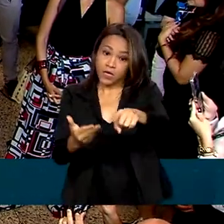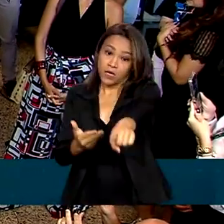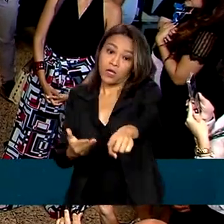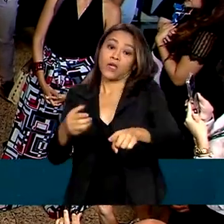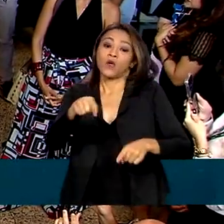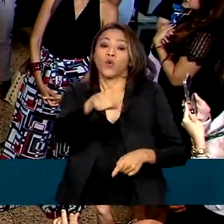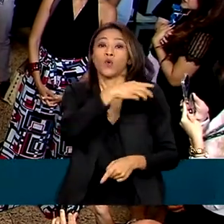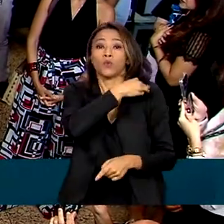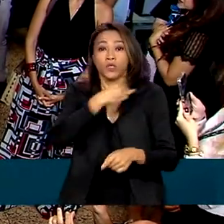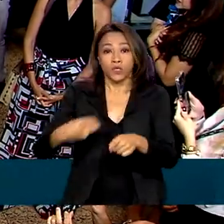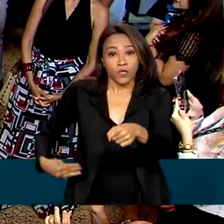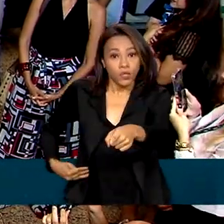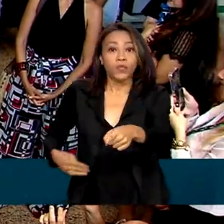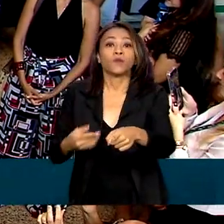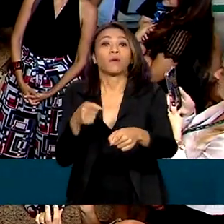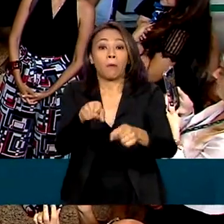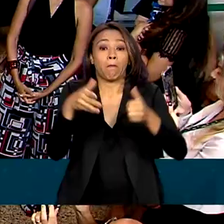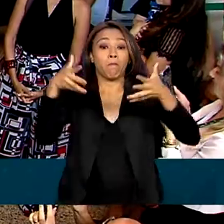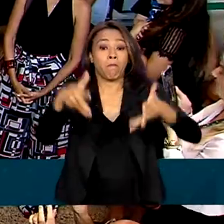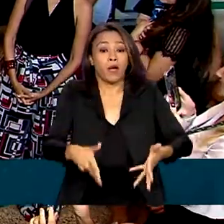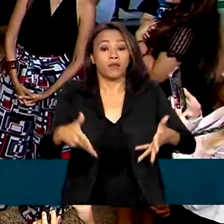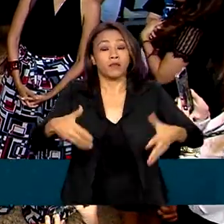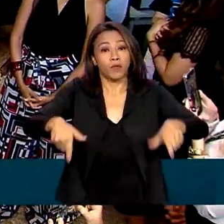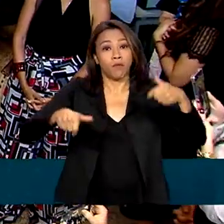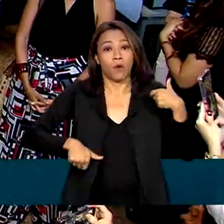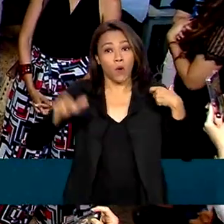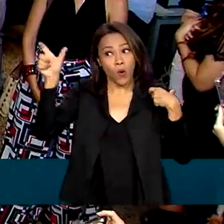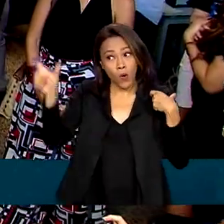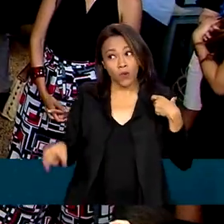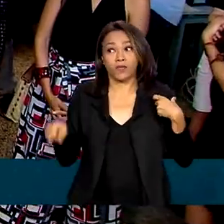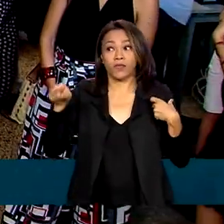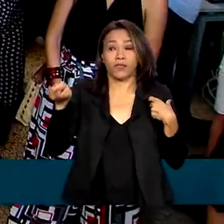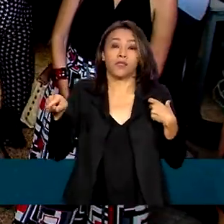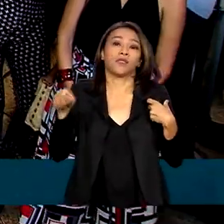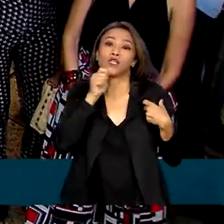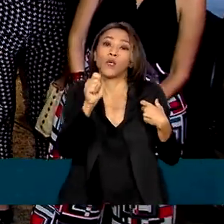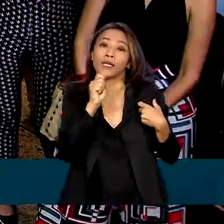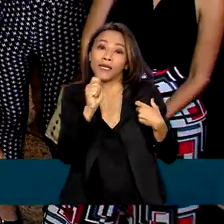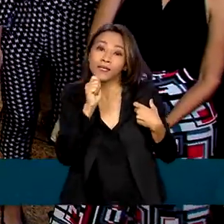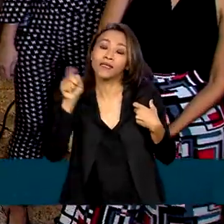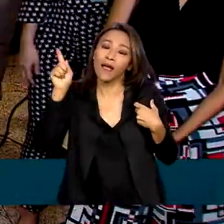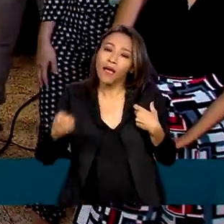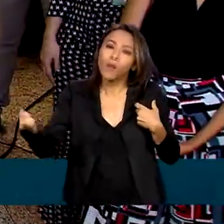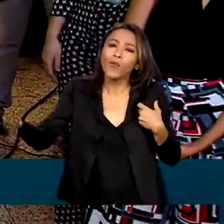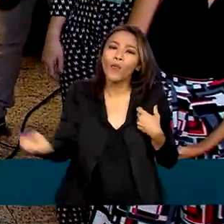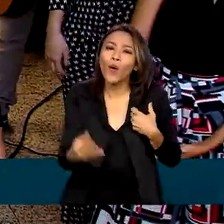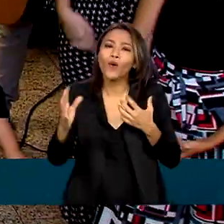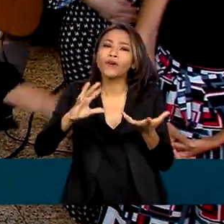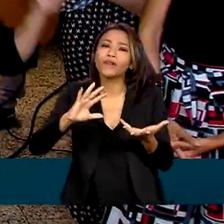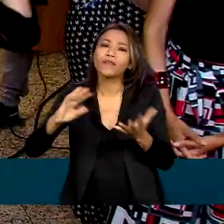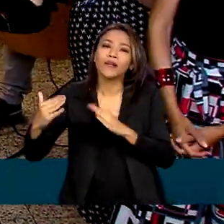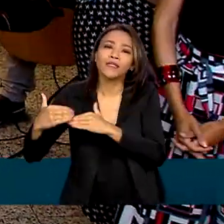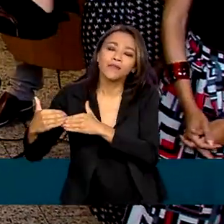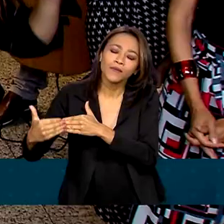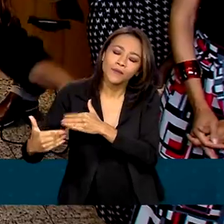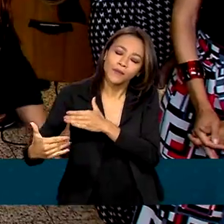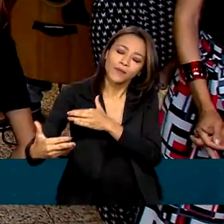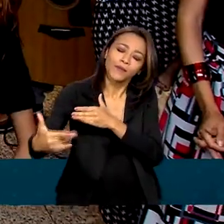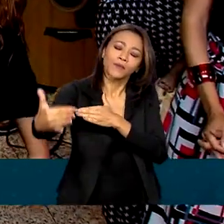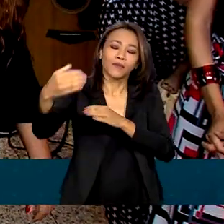Pimenta, que participou da posse, disse que a nomeação da jornalista marca o início de uma nova fase para a empresa.